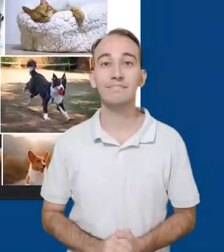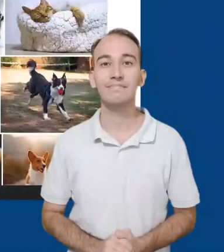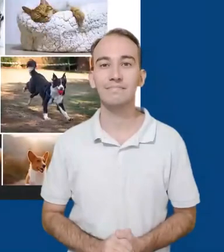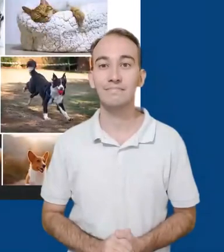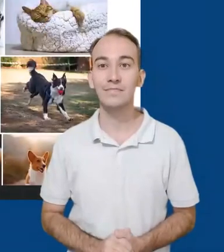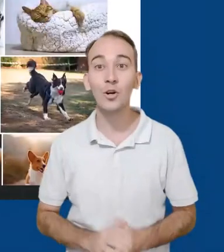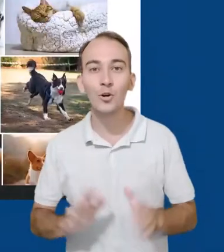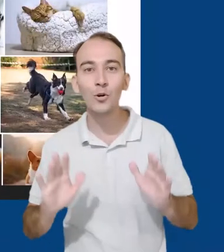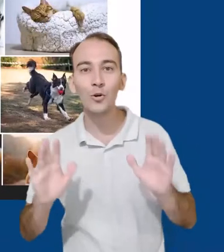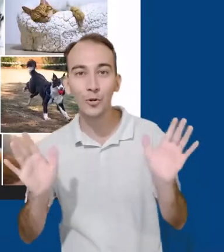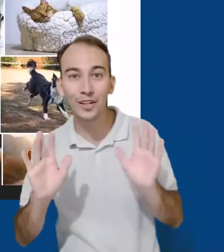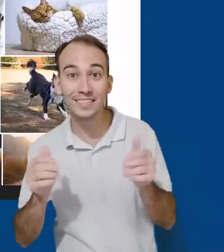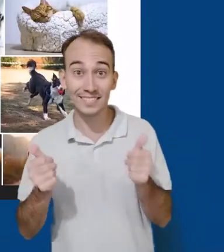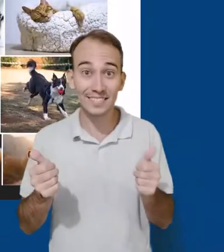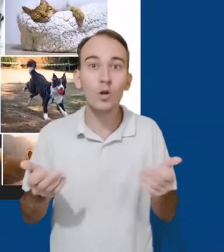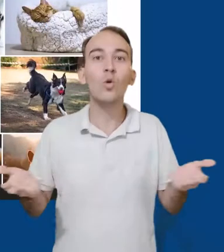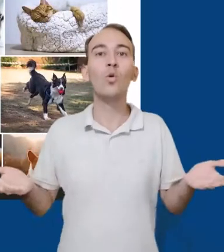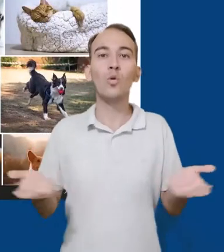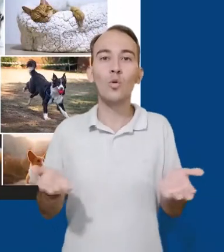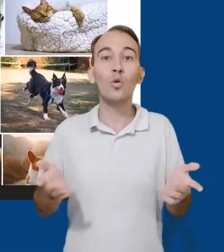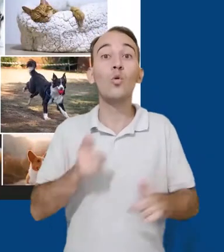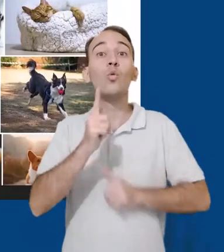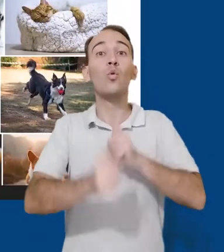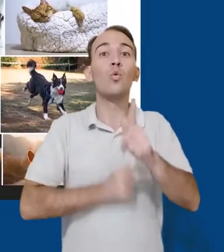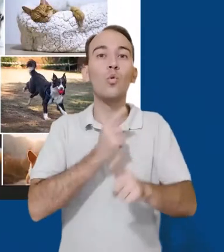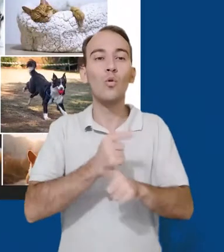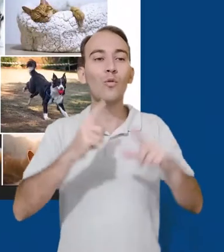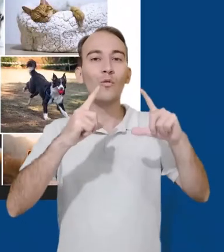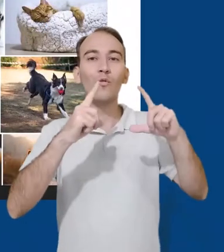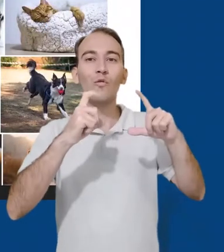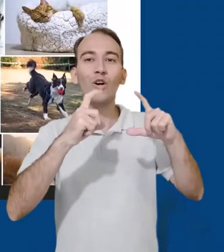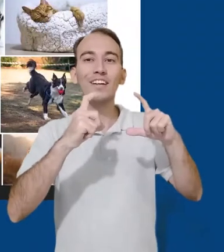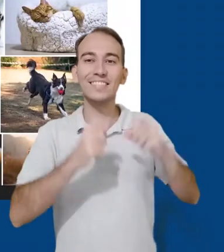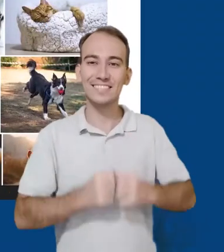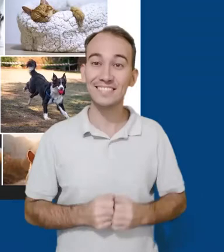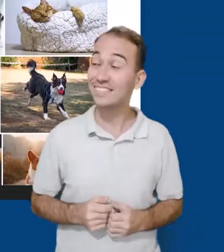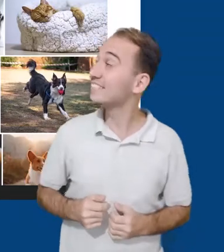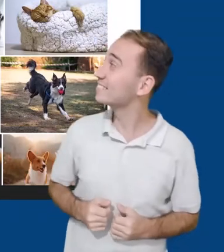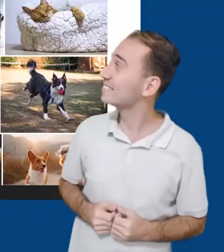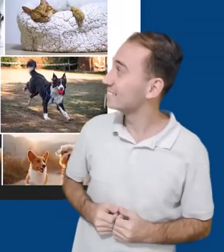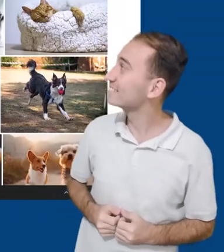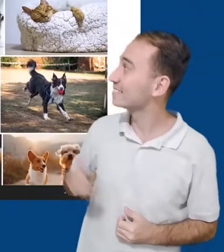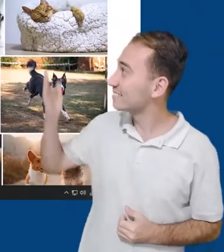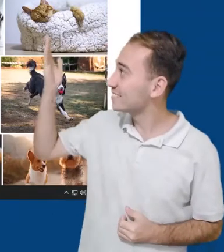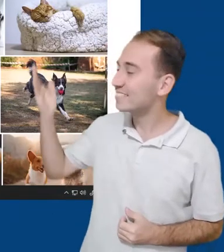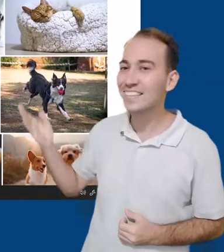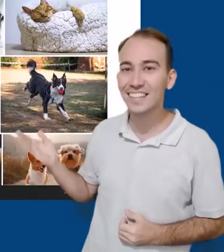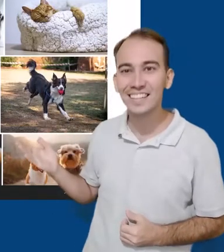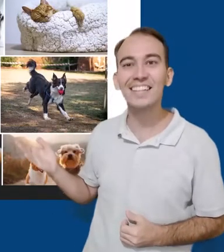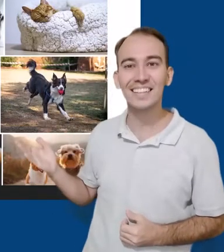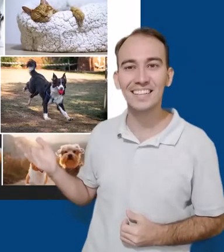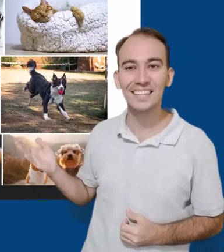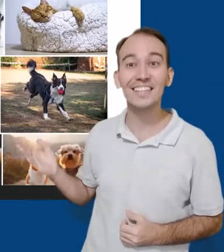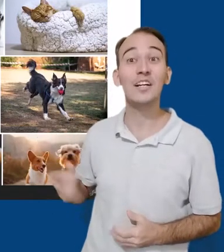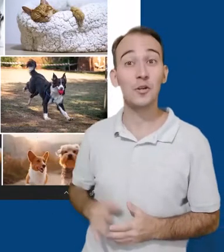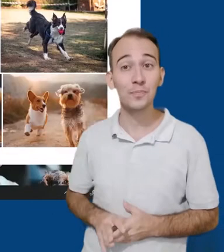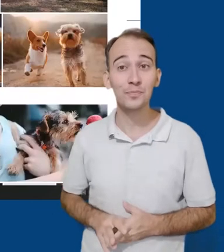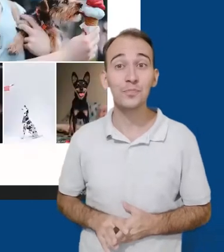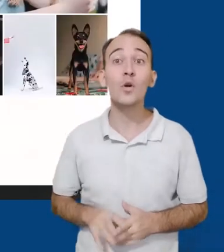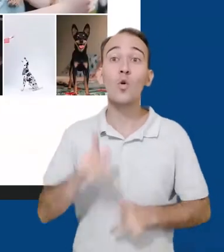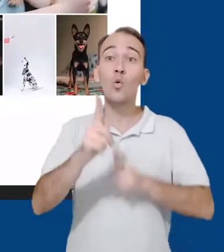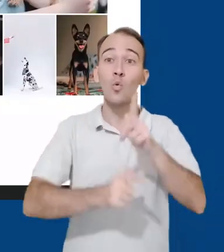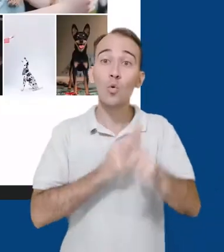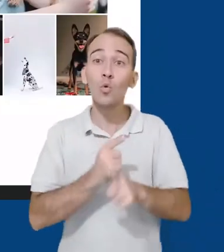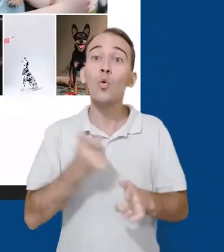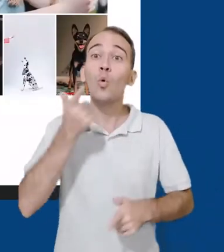Olá, hoje vamos conhecer o Google Fotos. Essa plataforma do G Suite permite organizar